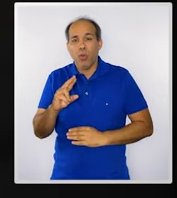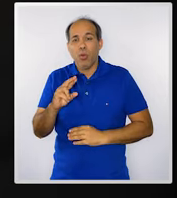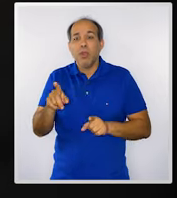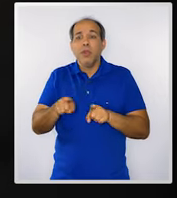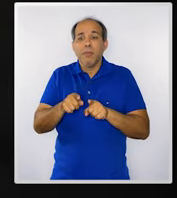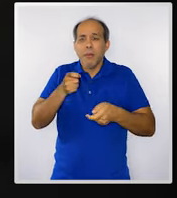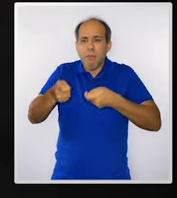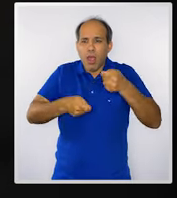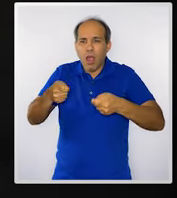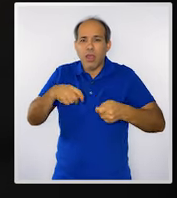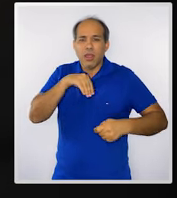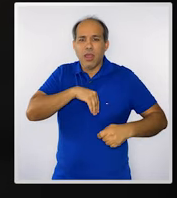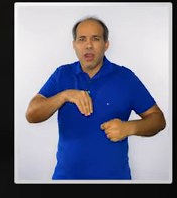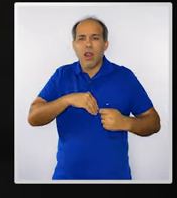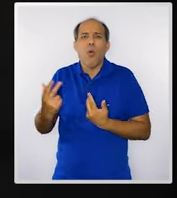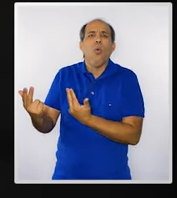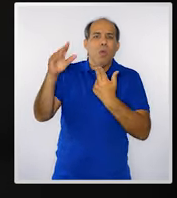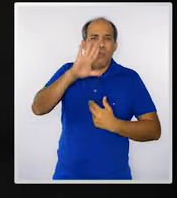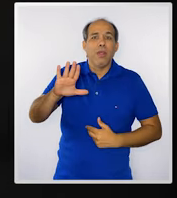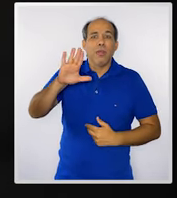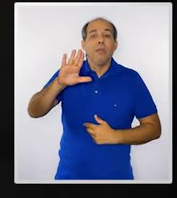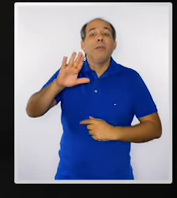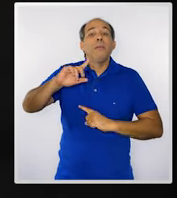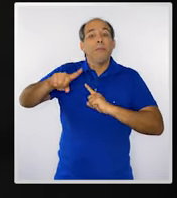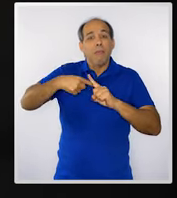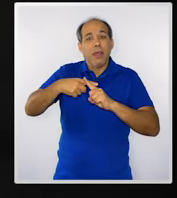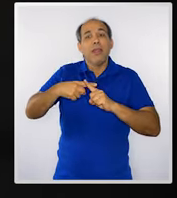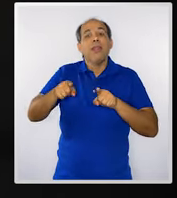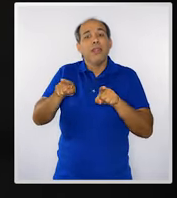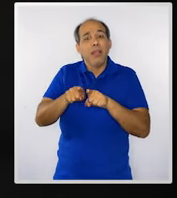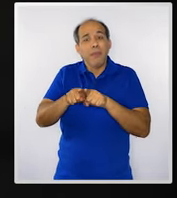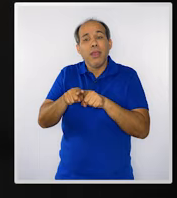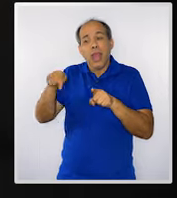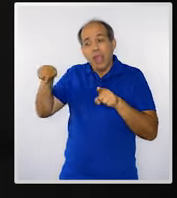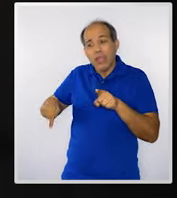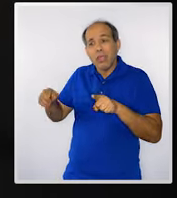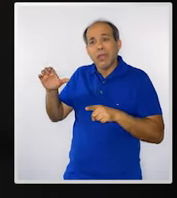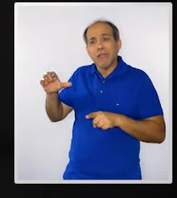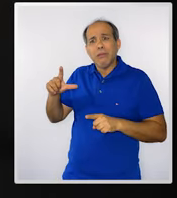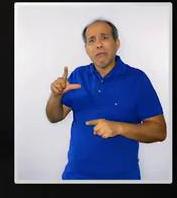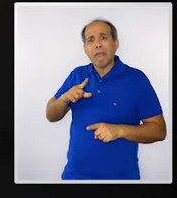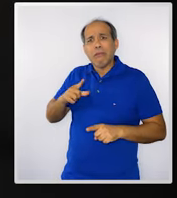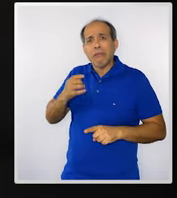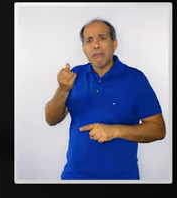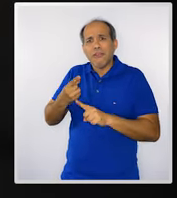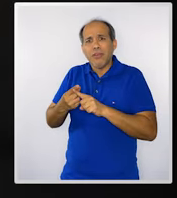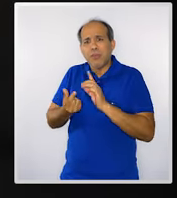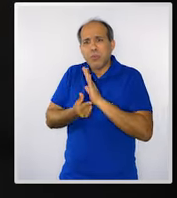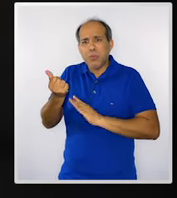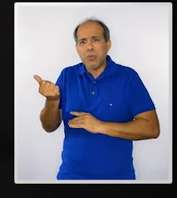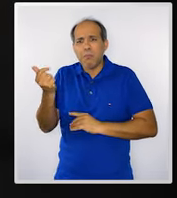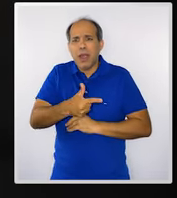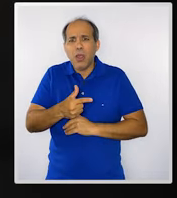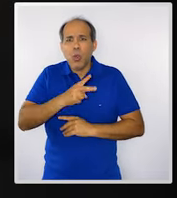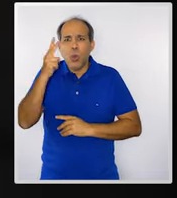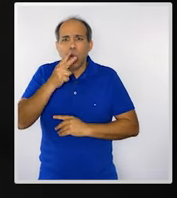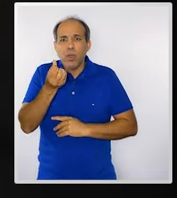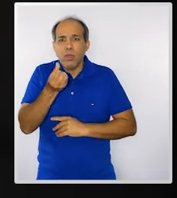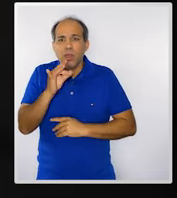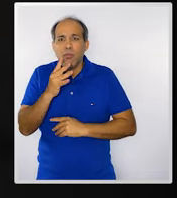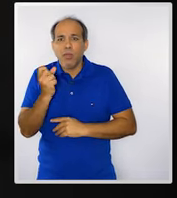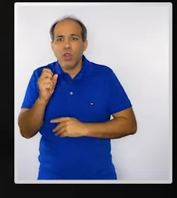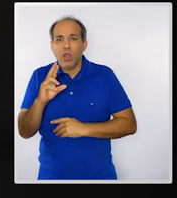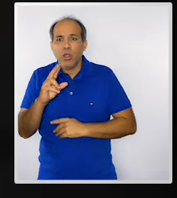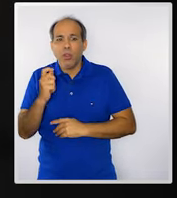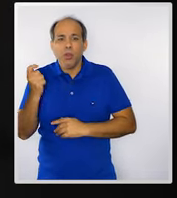o pagamento do piso nacional aos profissionais de educação. Niterói tem seis vezes mais, tem seis bilhões de reais e não